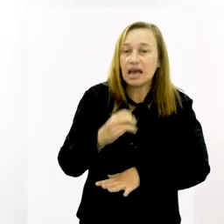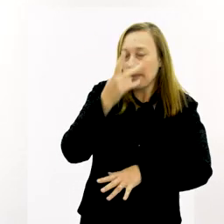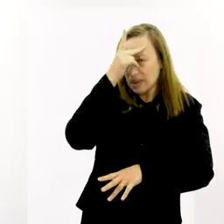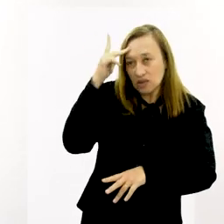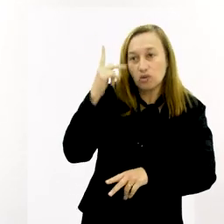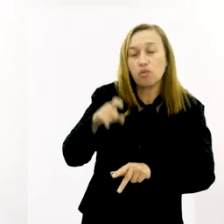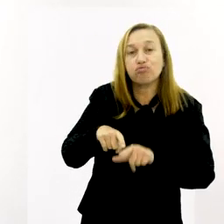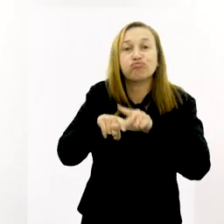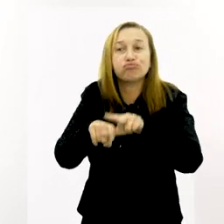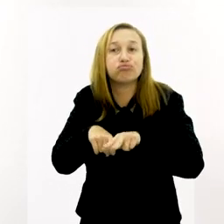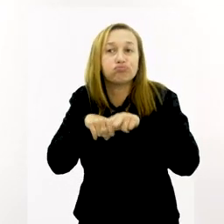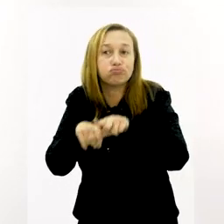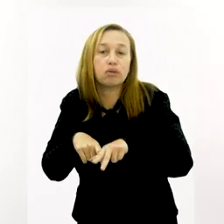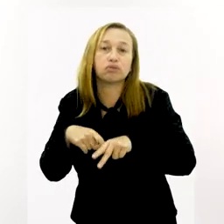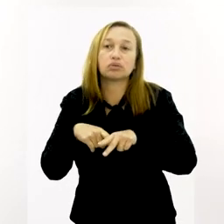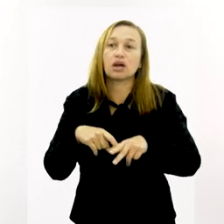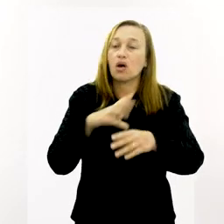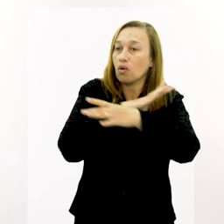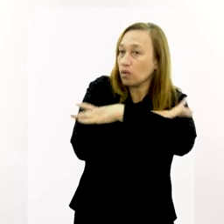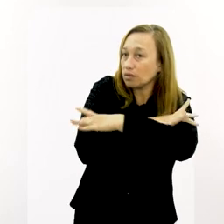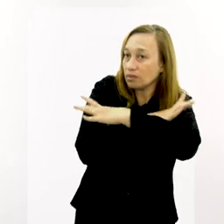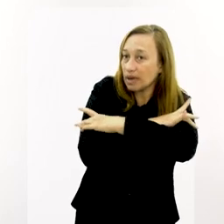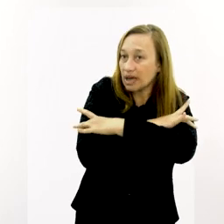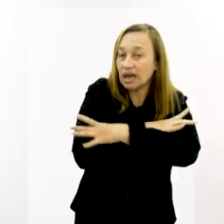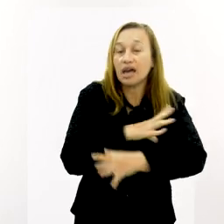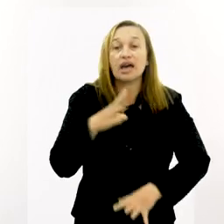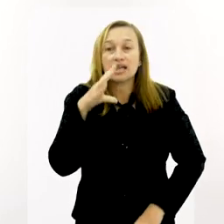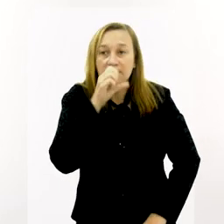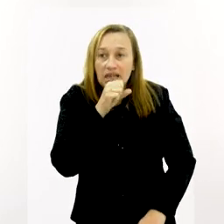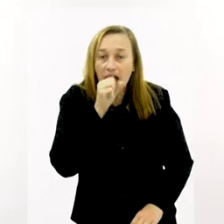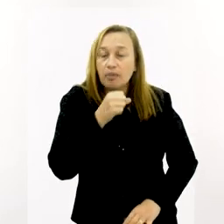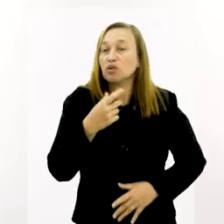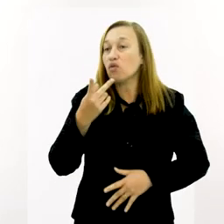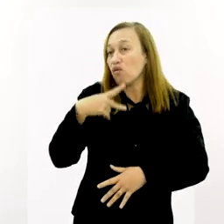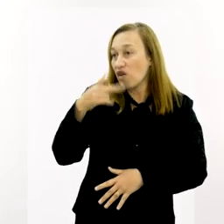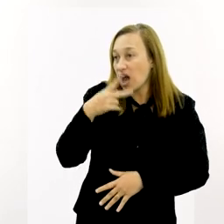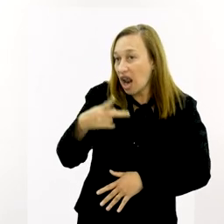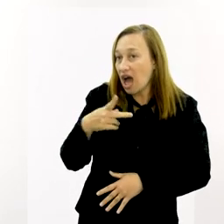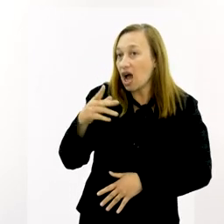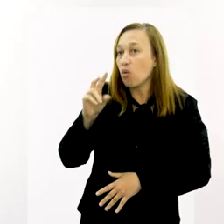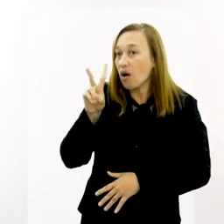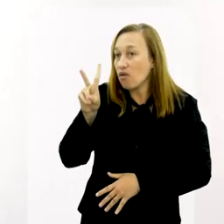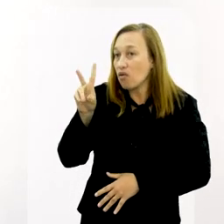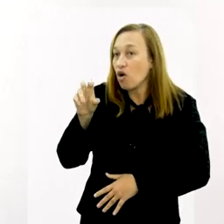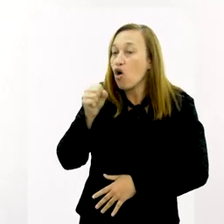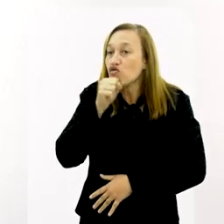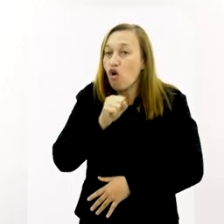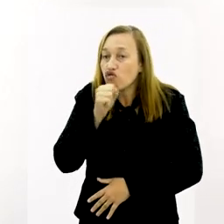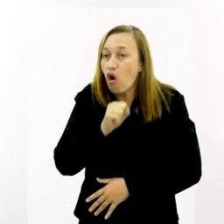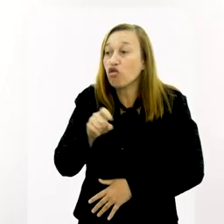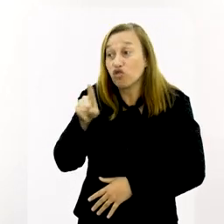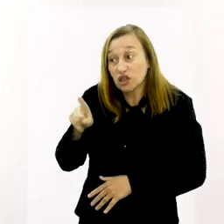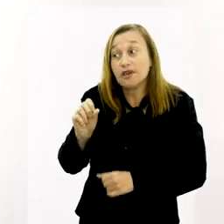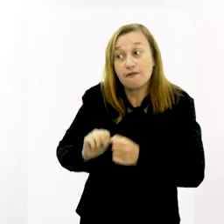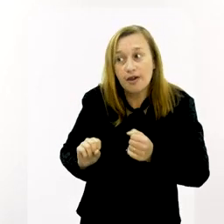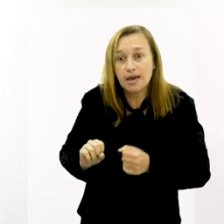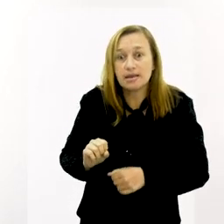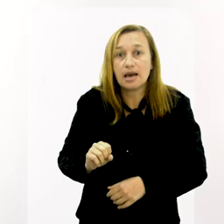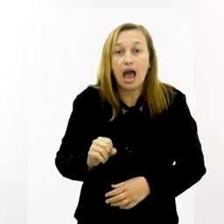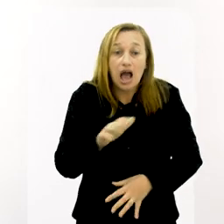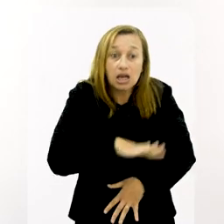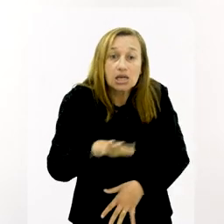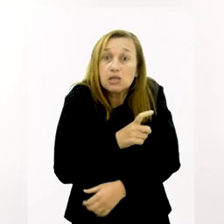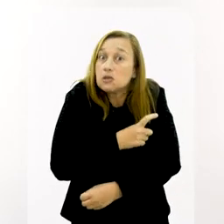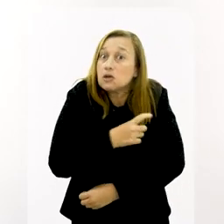umbanda, candomblé, eu sábado vou falar com a vovó Maria Conca que você fez isso. A criança ficava